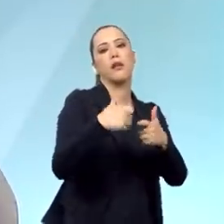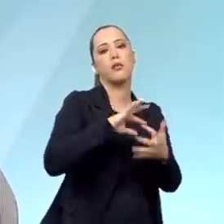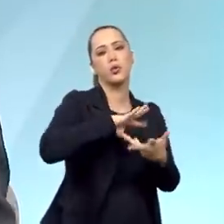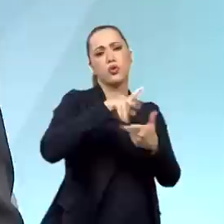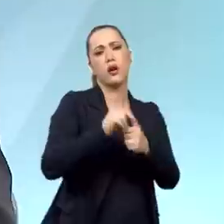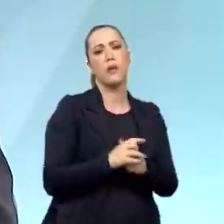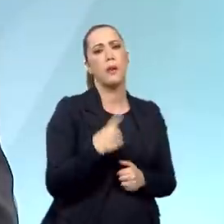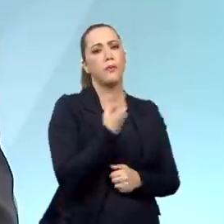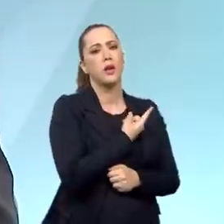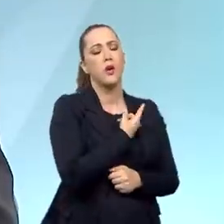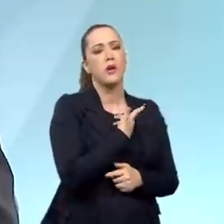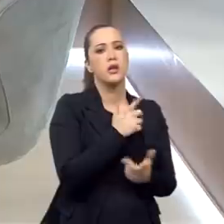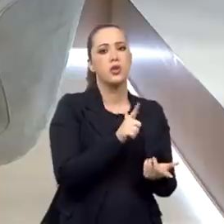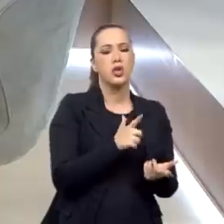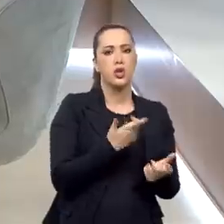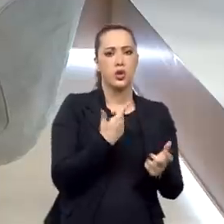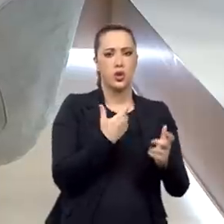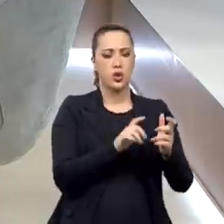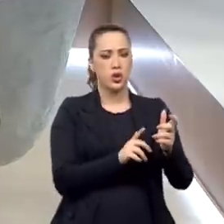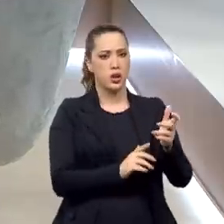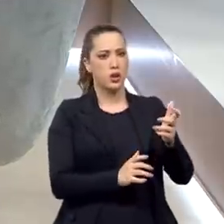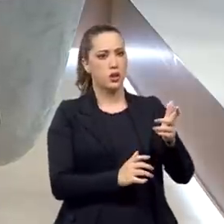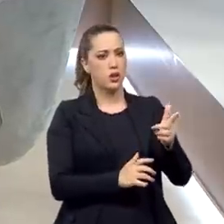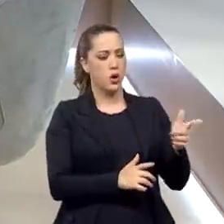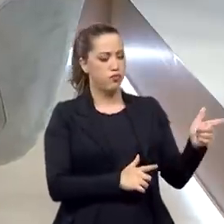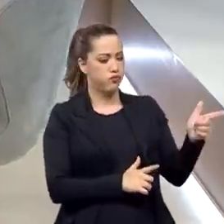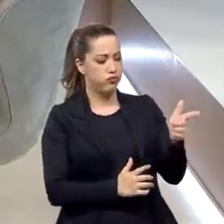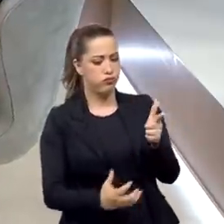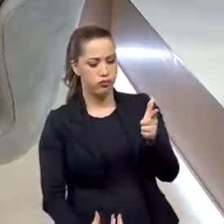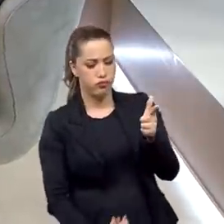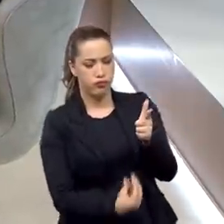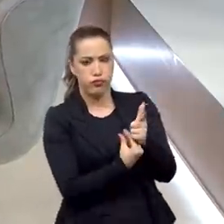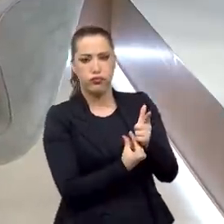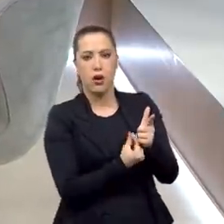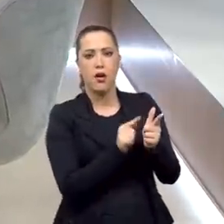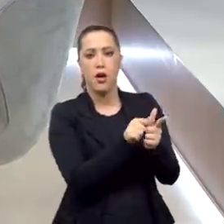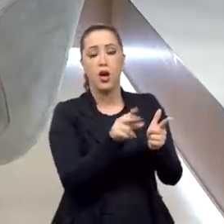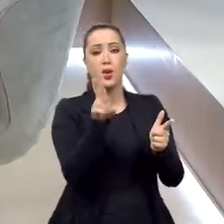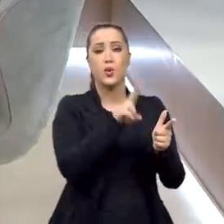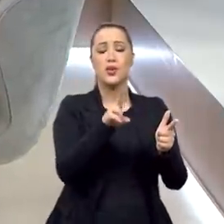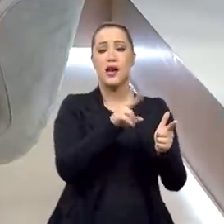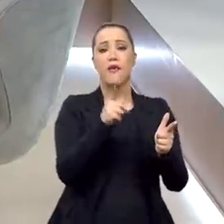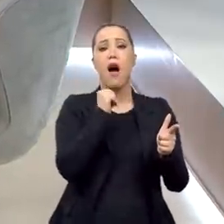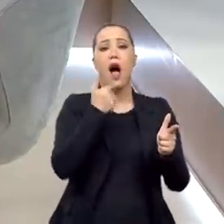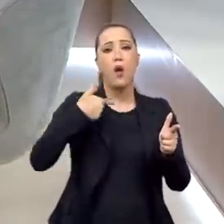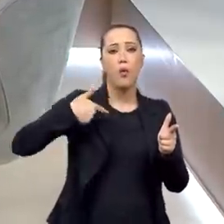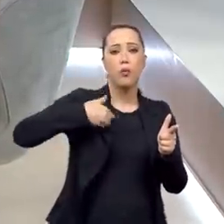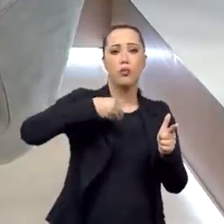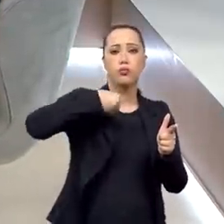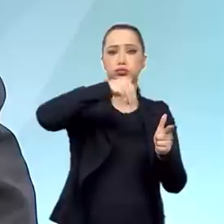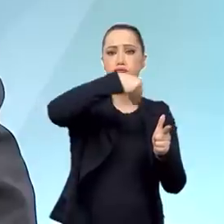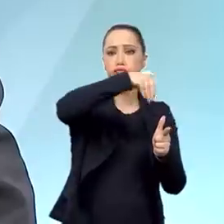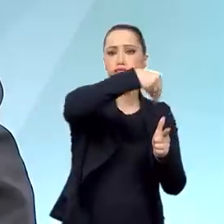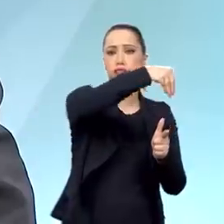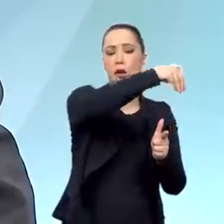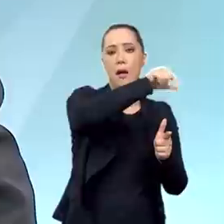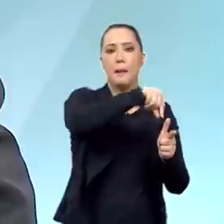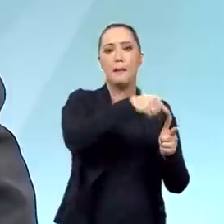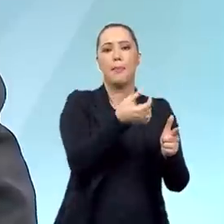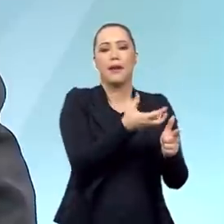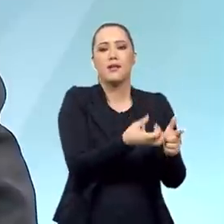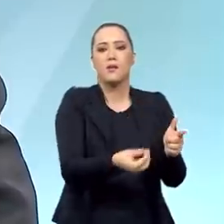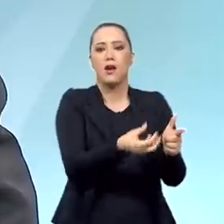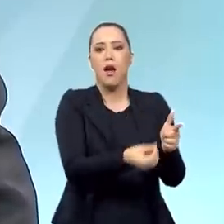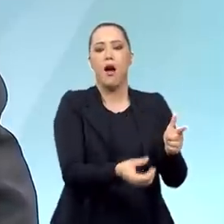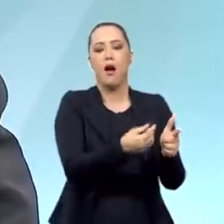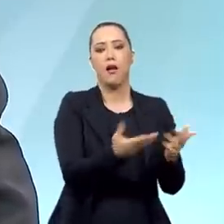Então, nós tínhamos metralhadoras que eram refrigeradas à água, o que já não acontecia mais no cenário, com a modernização dos armamentos,